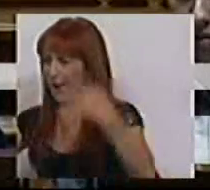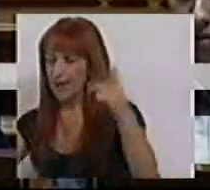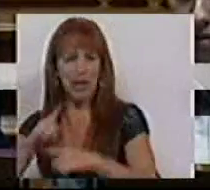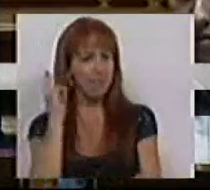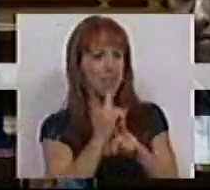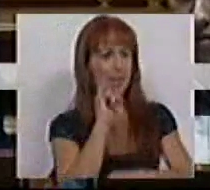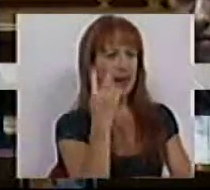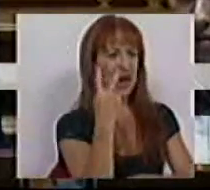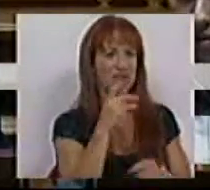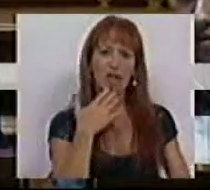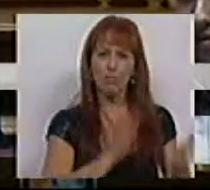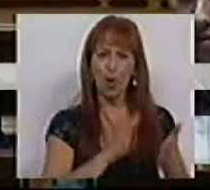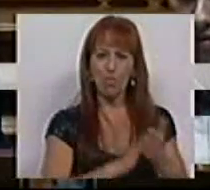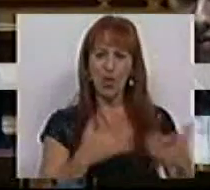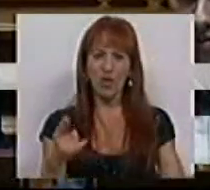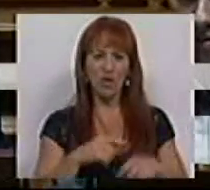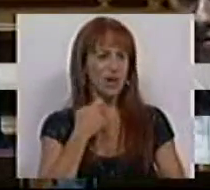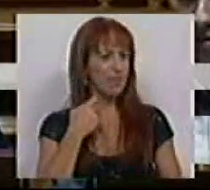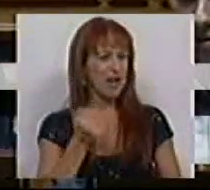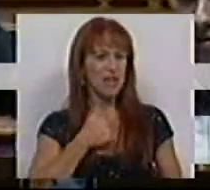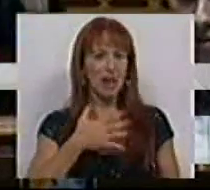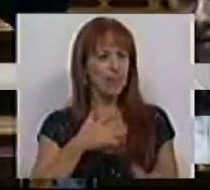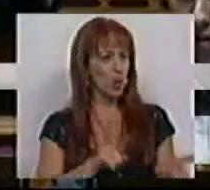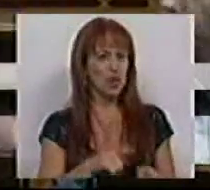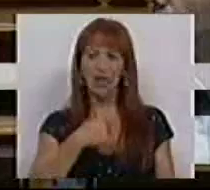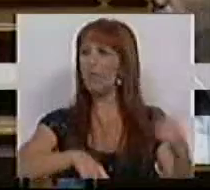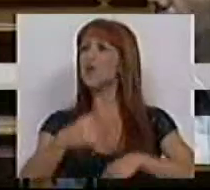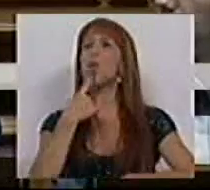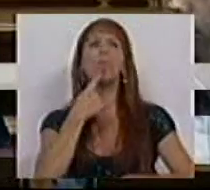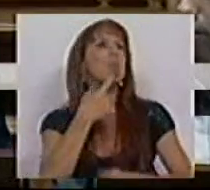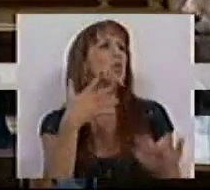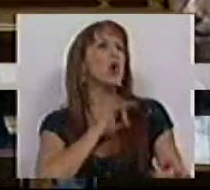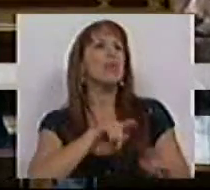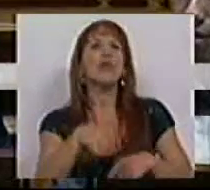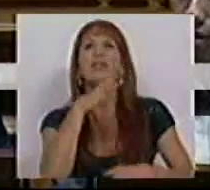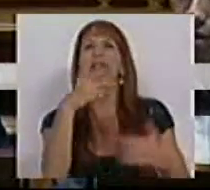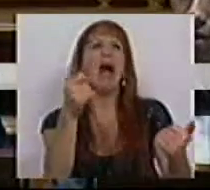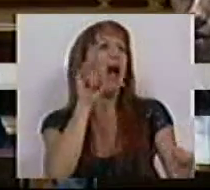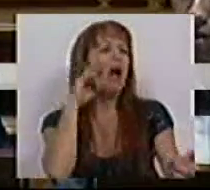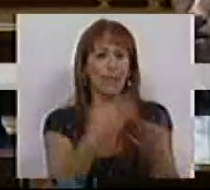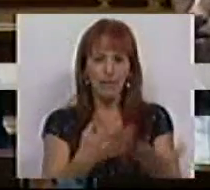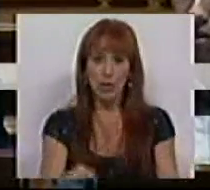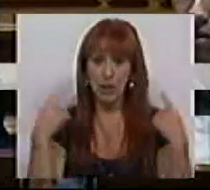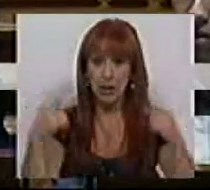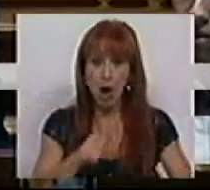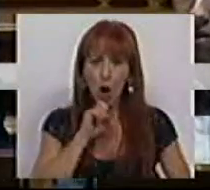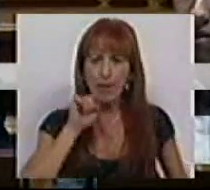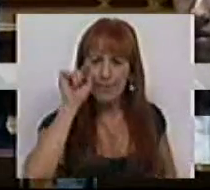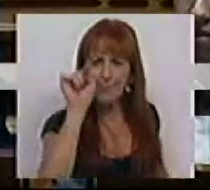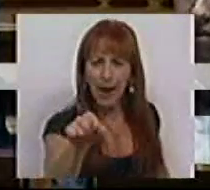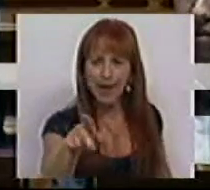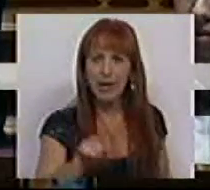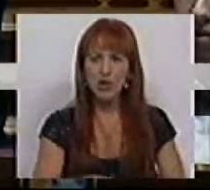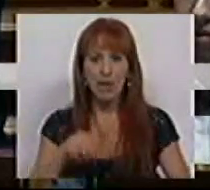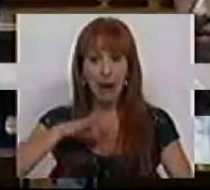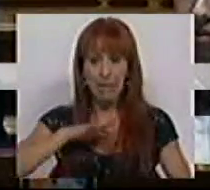e manter o IVA da restauração dos pequenos empresários que os senhores deputados tanto diziam defender. Tenho aqui uma boa oportunidade